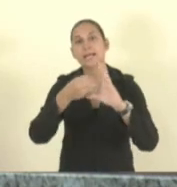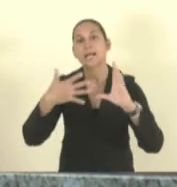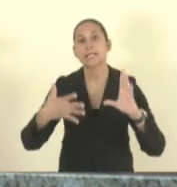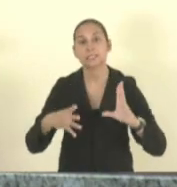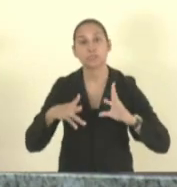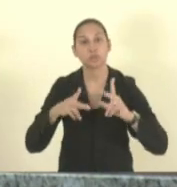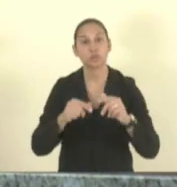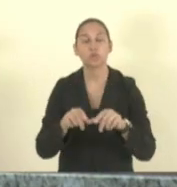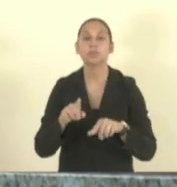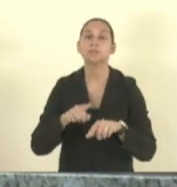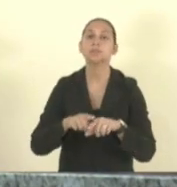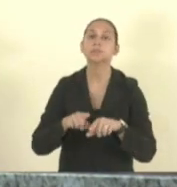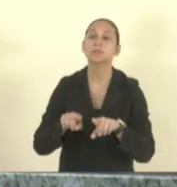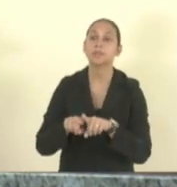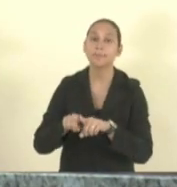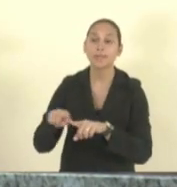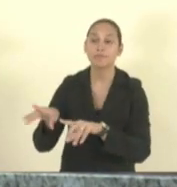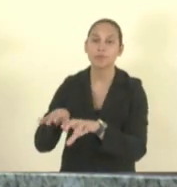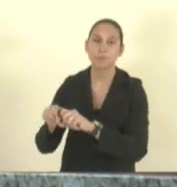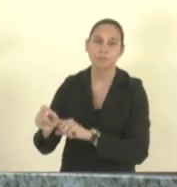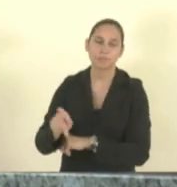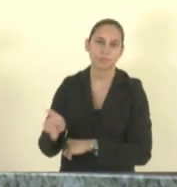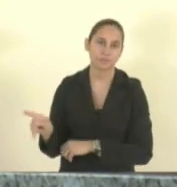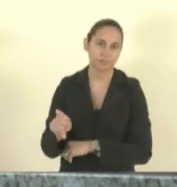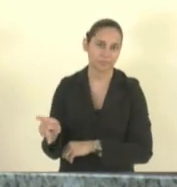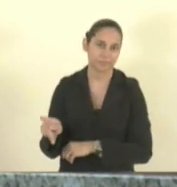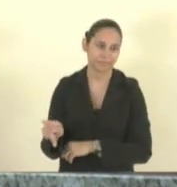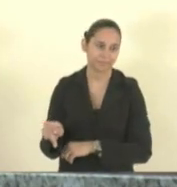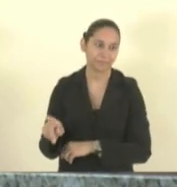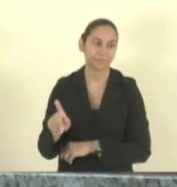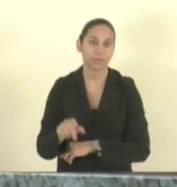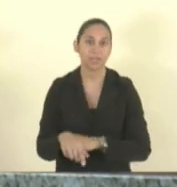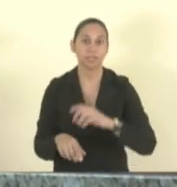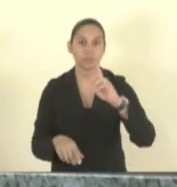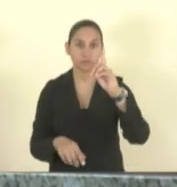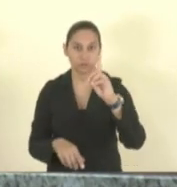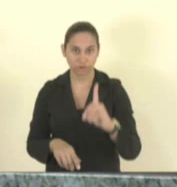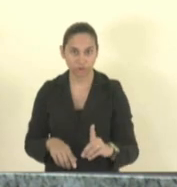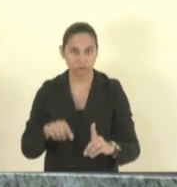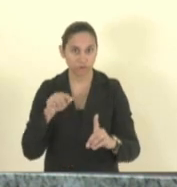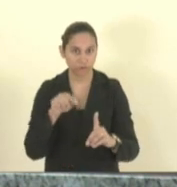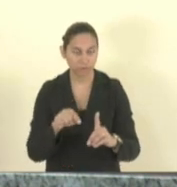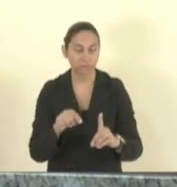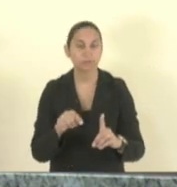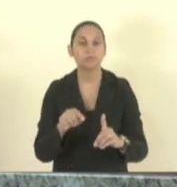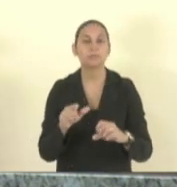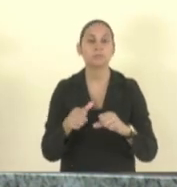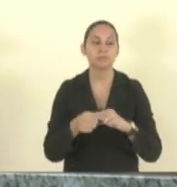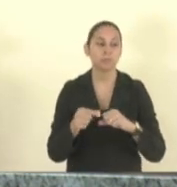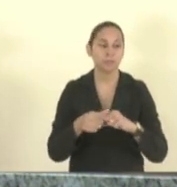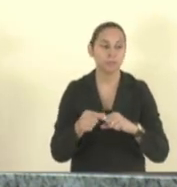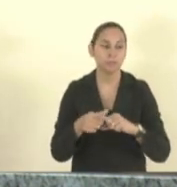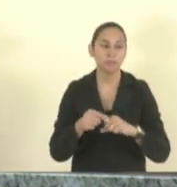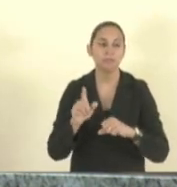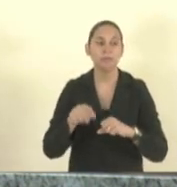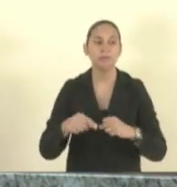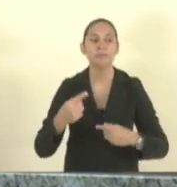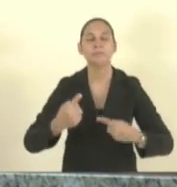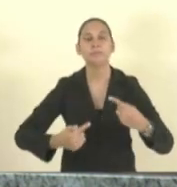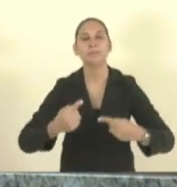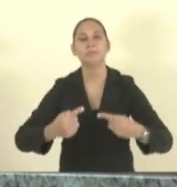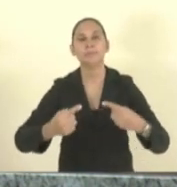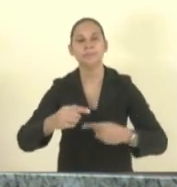formação desses profissionais então o direito que trata esse artigo está assegurado através das políticas da